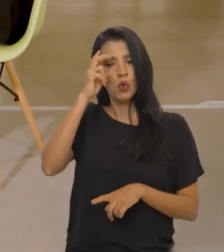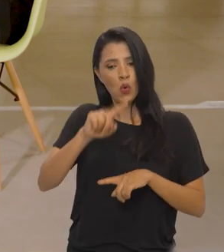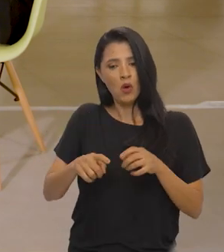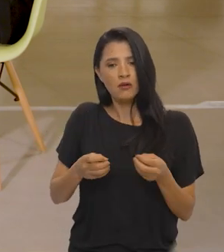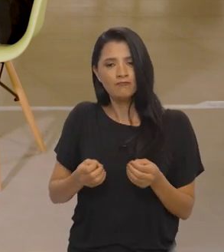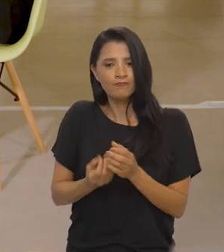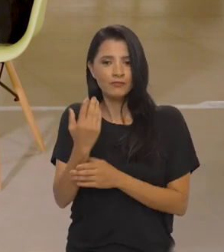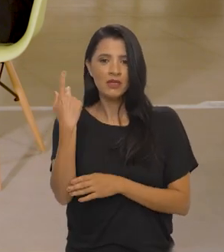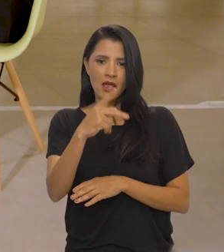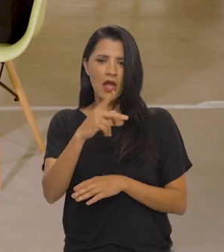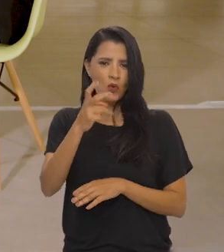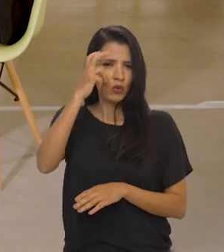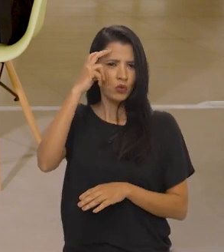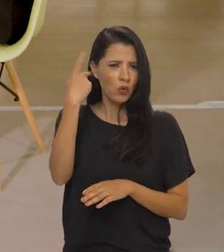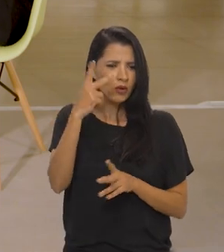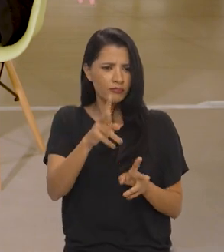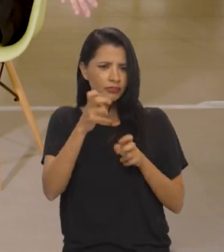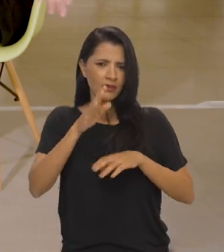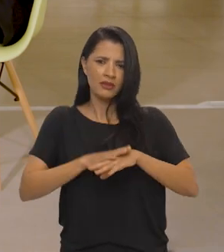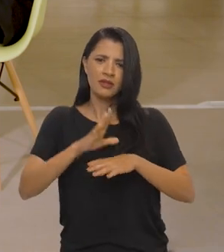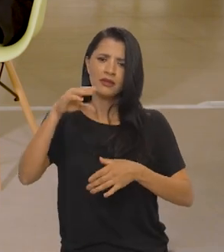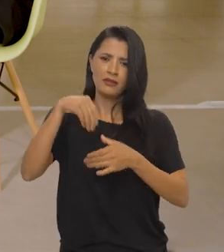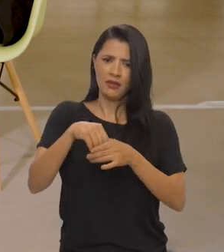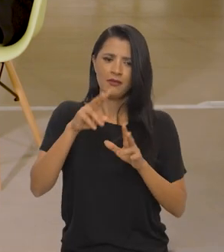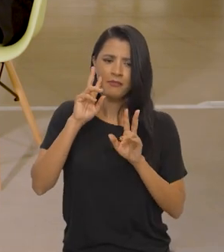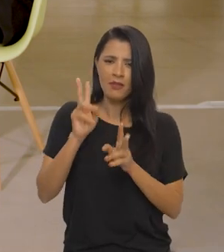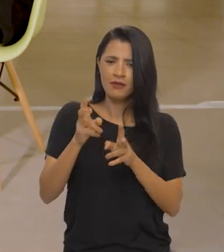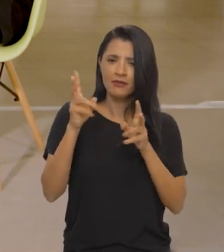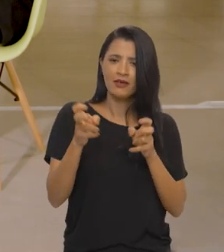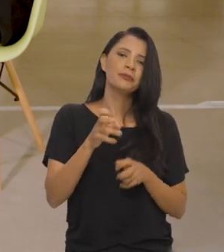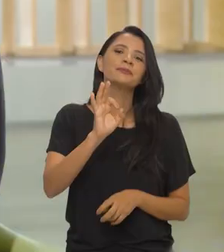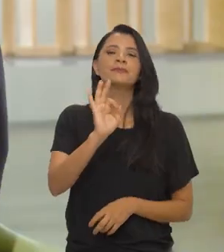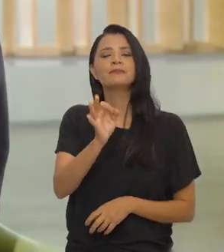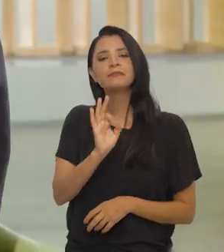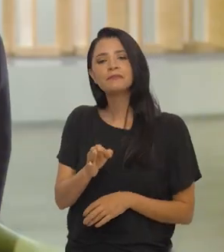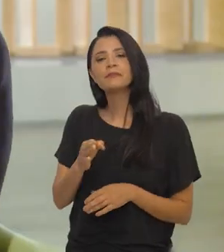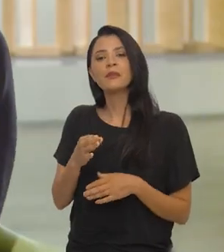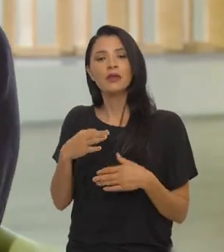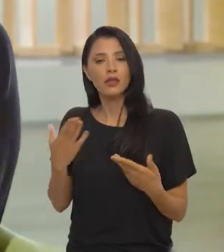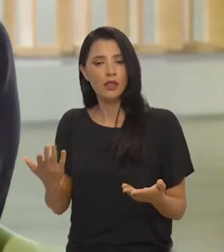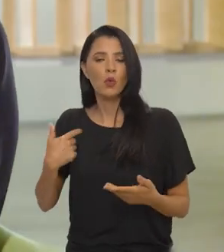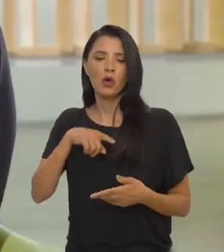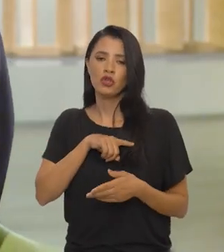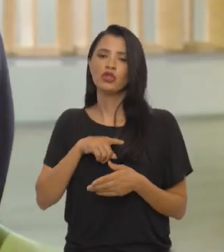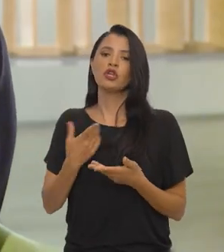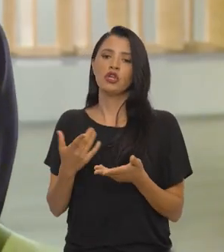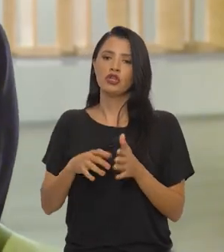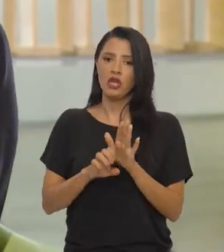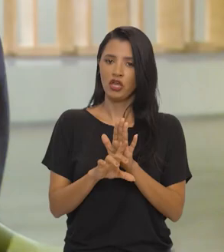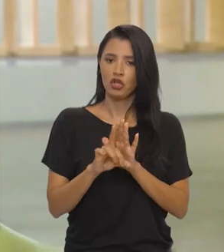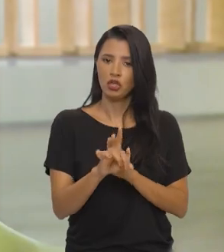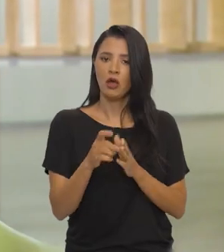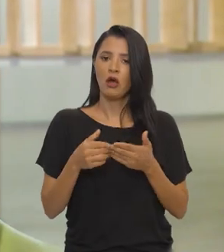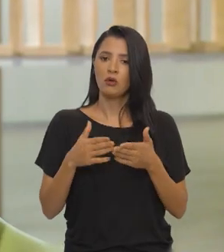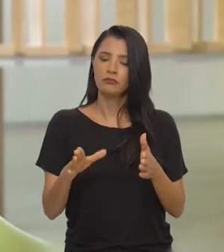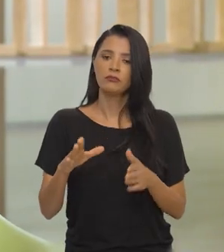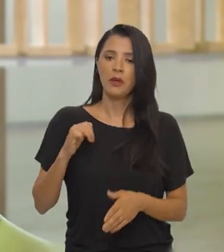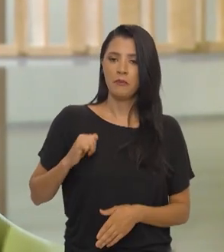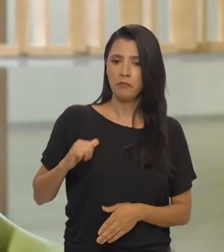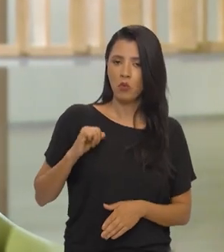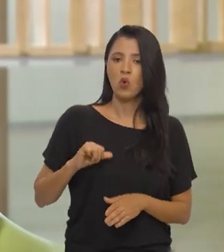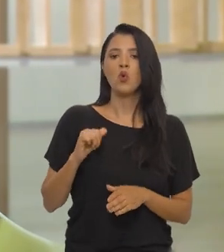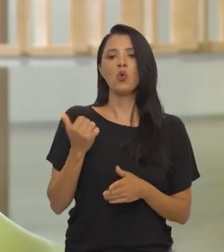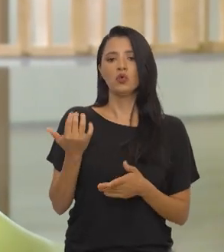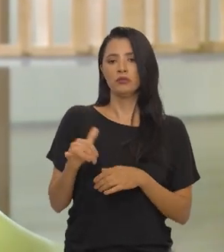artística reconhecida nele mesmo. Exatamente. E, então, a gente lança uma edital, uma